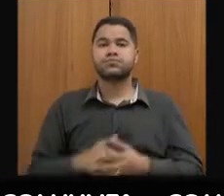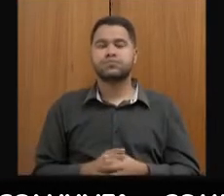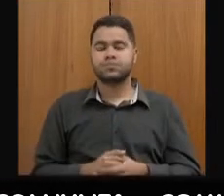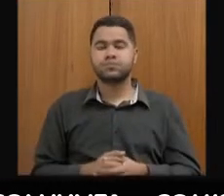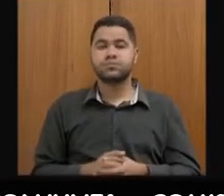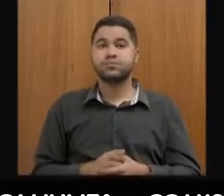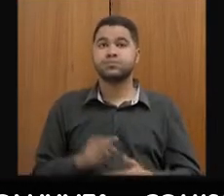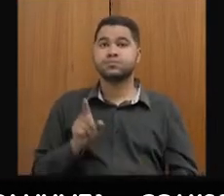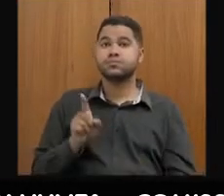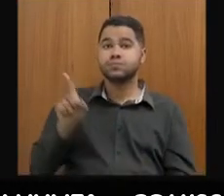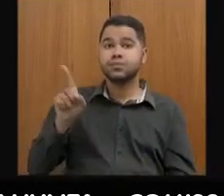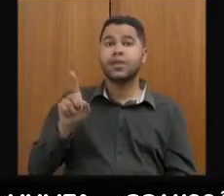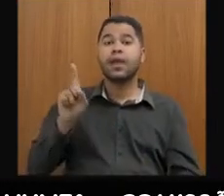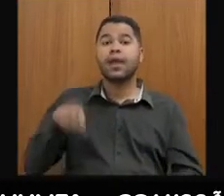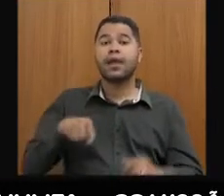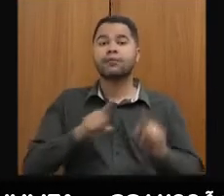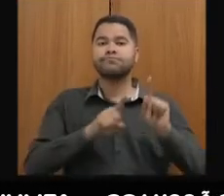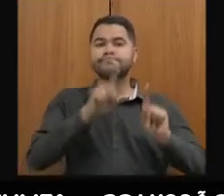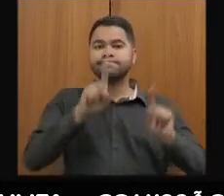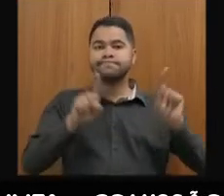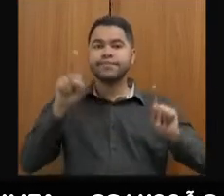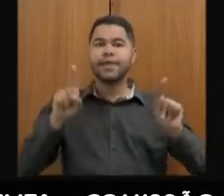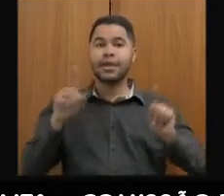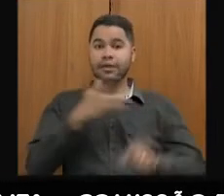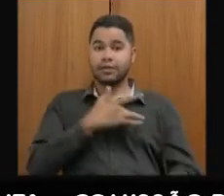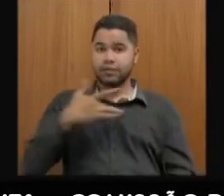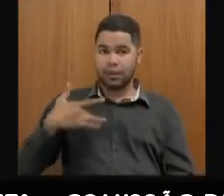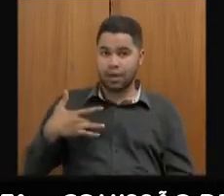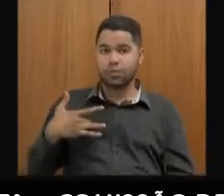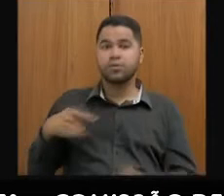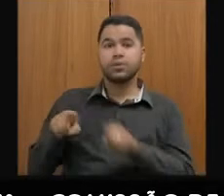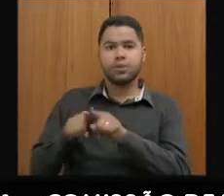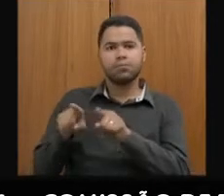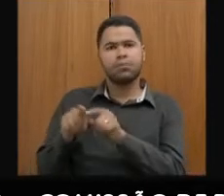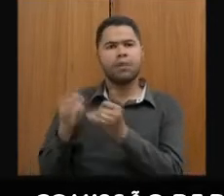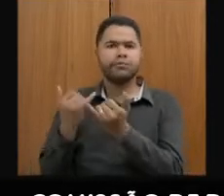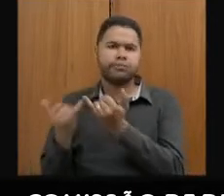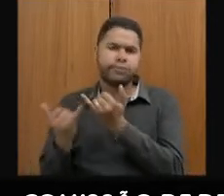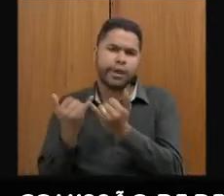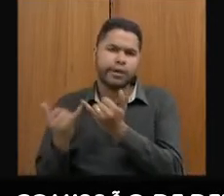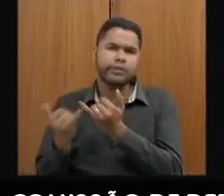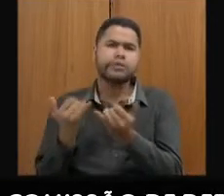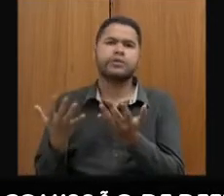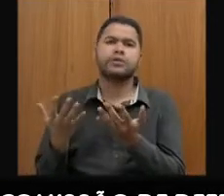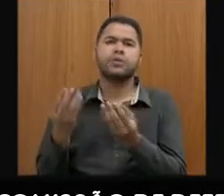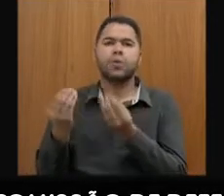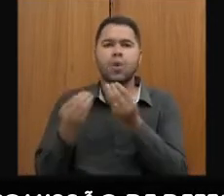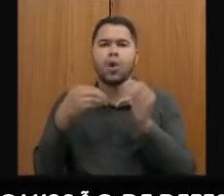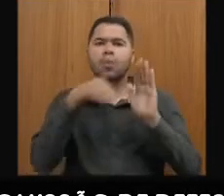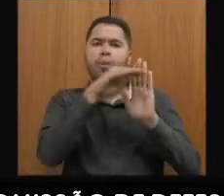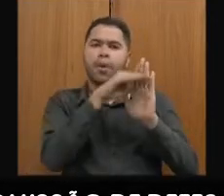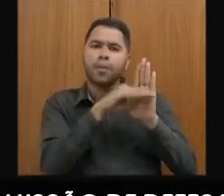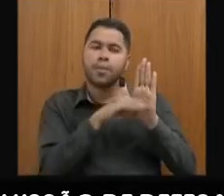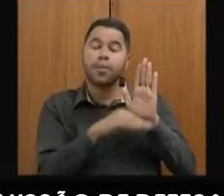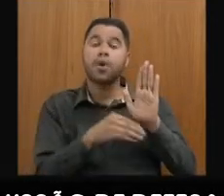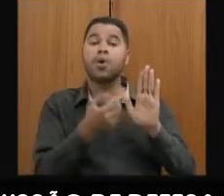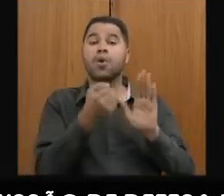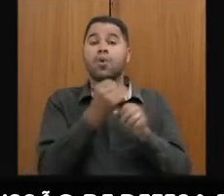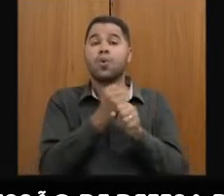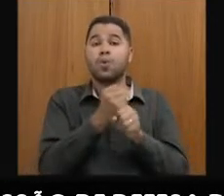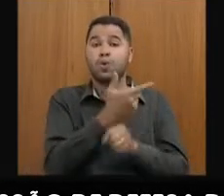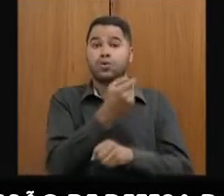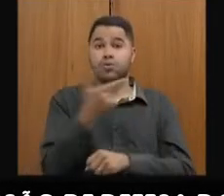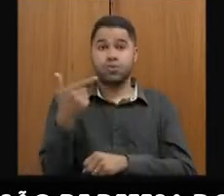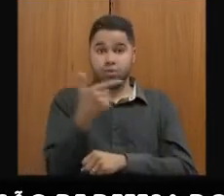Aqui, o da saúde, com um comportamento também parecido, de cumprimento dos índices. O ano de 2022,